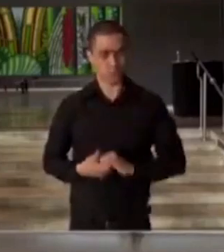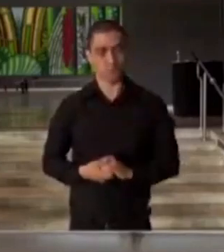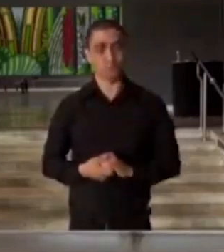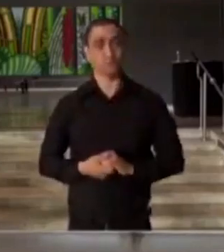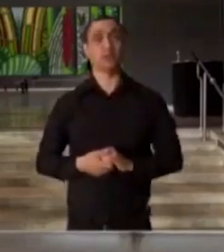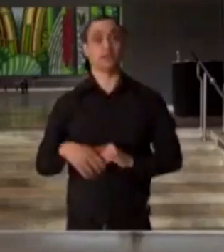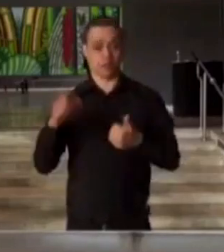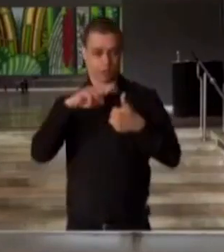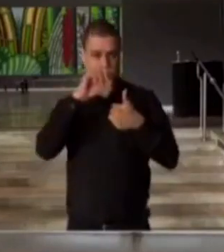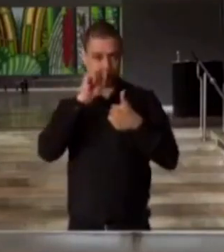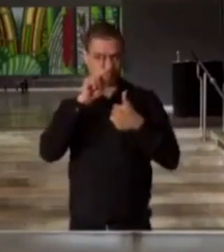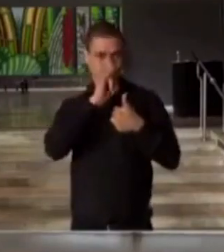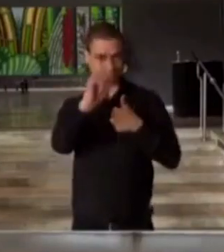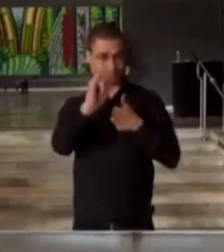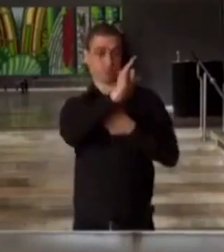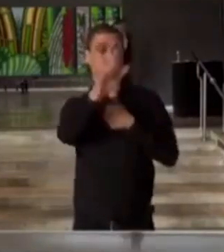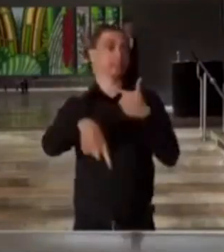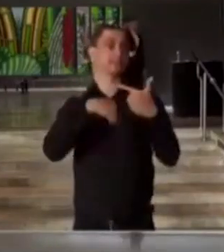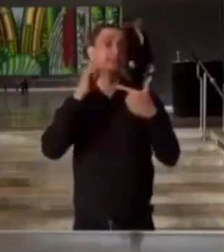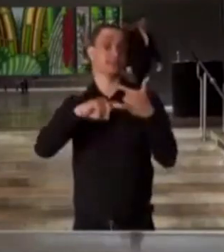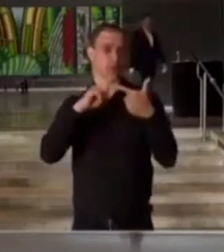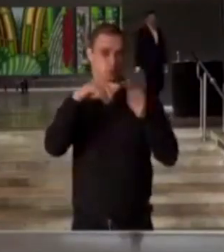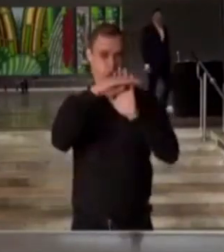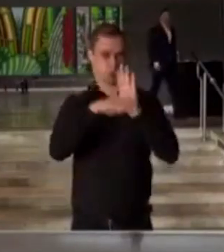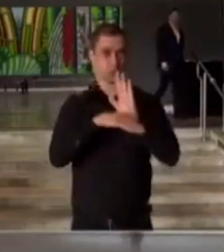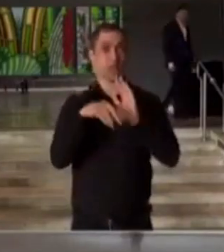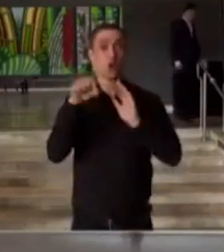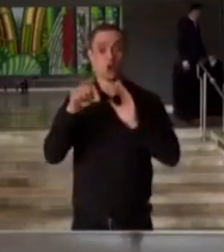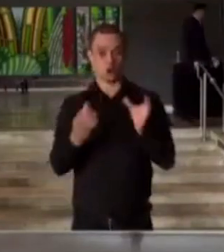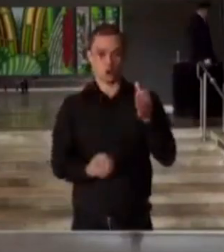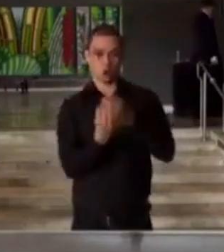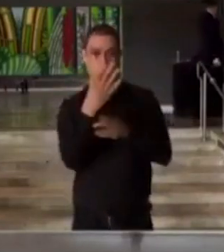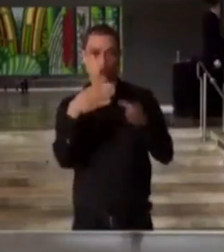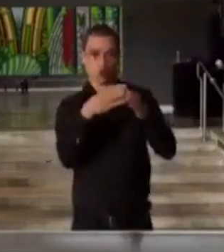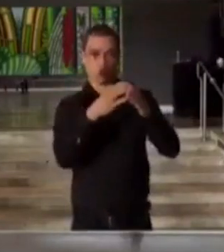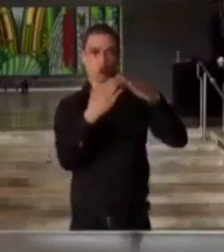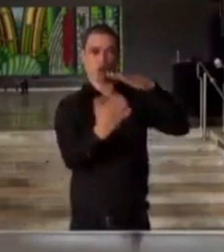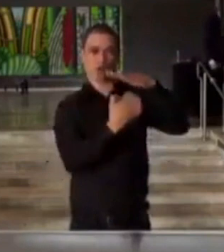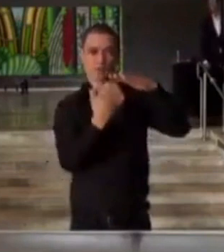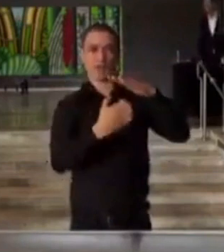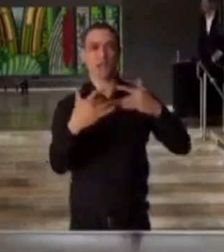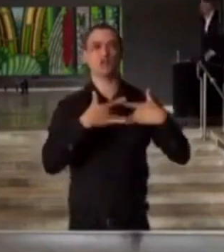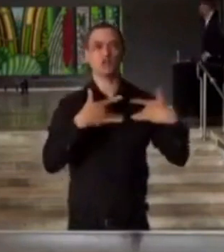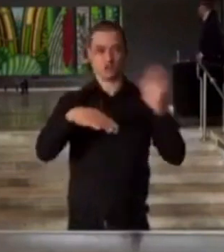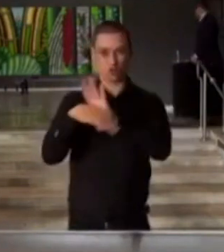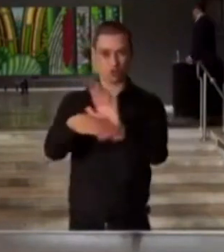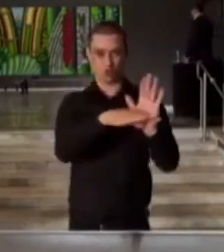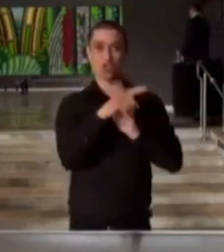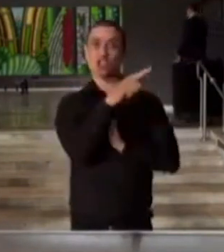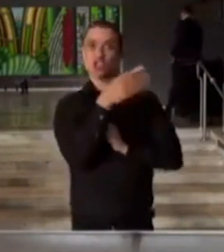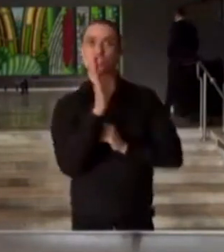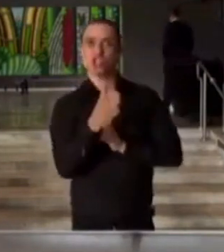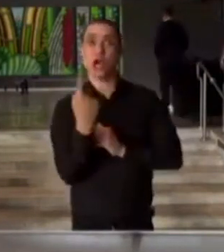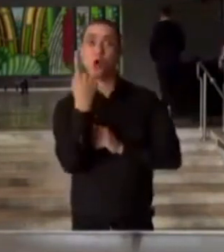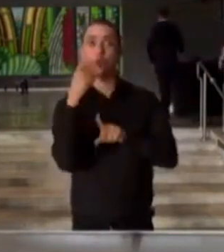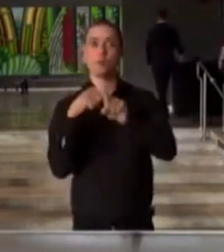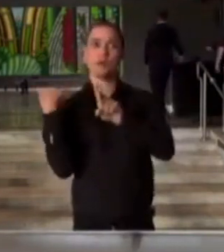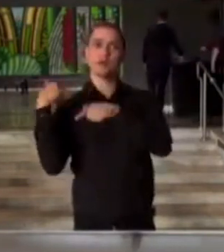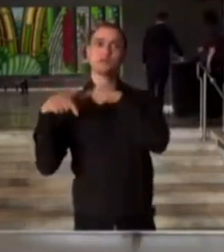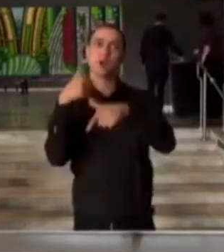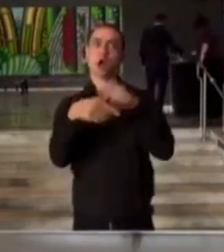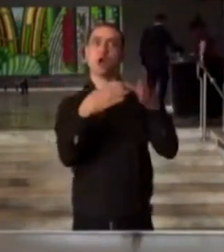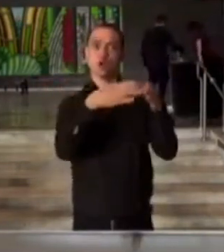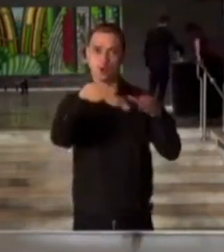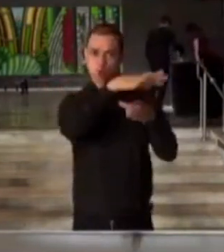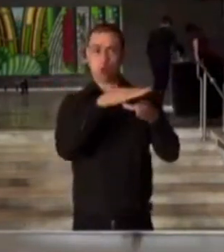O segundo informe é que a Constituição do Comitê Empresarial Solidário, que já está operando há um mês e